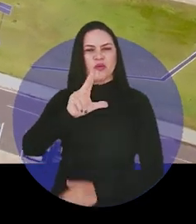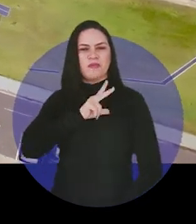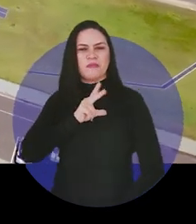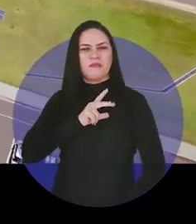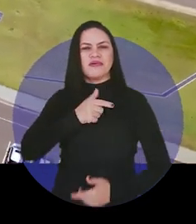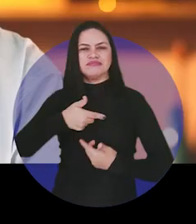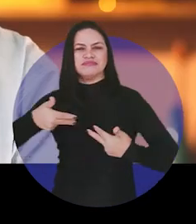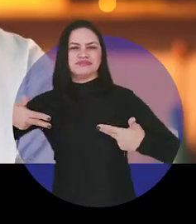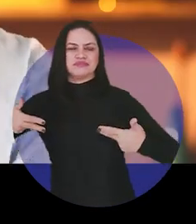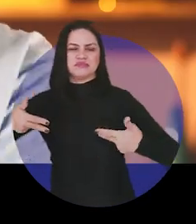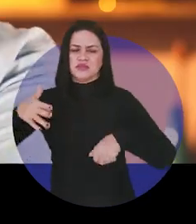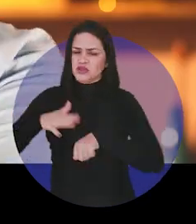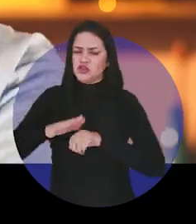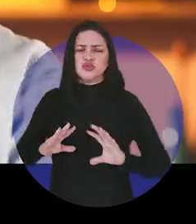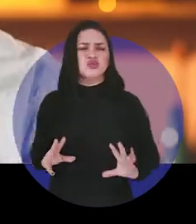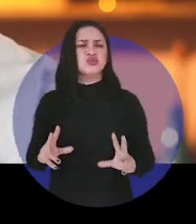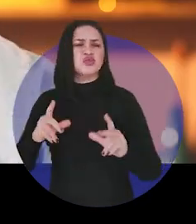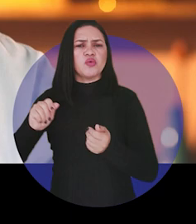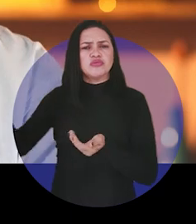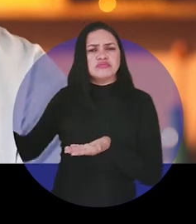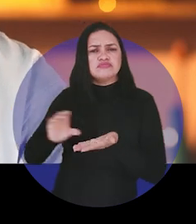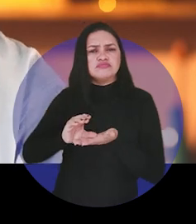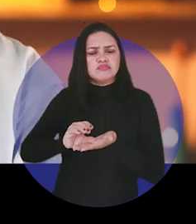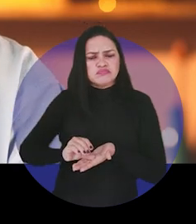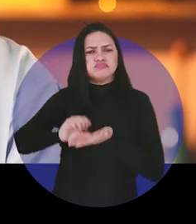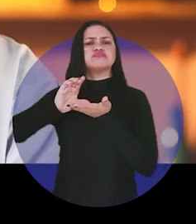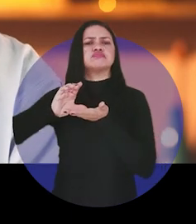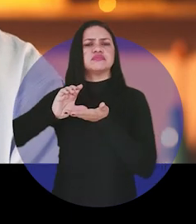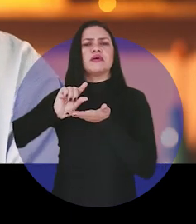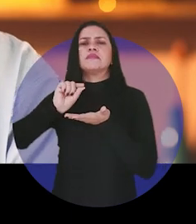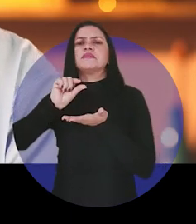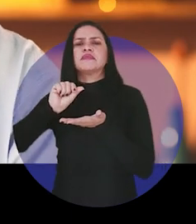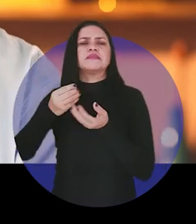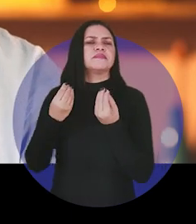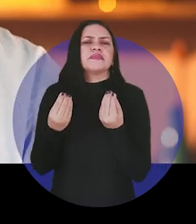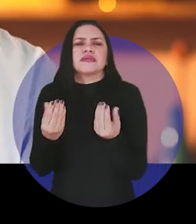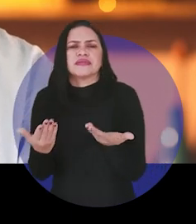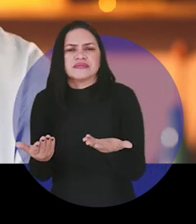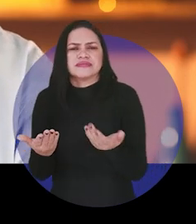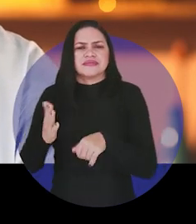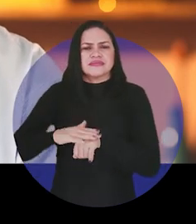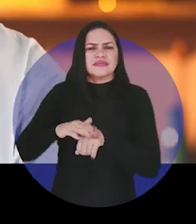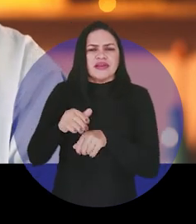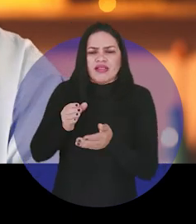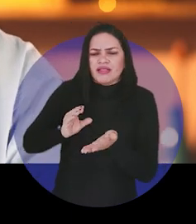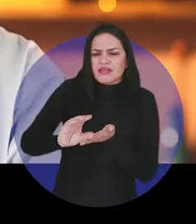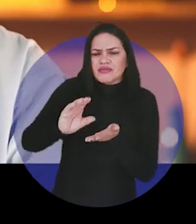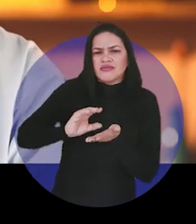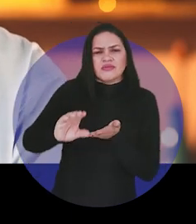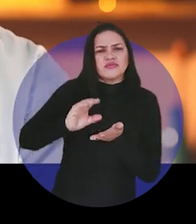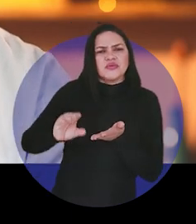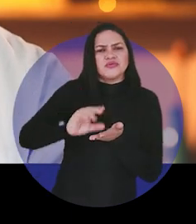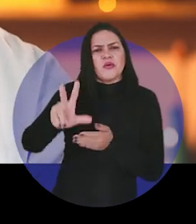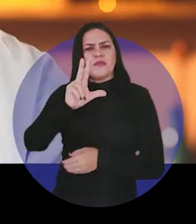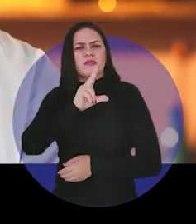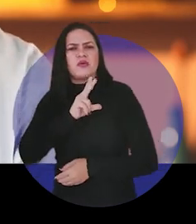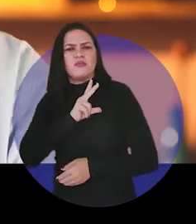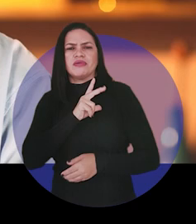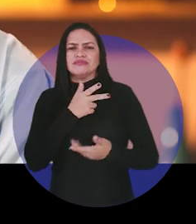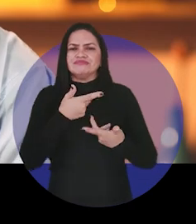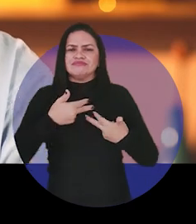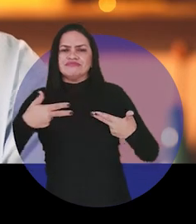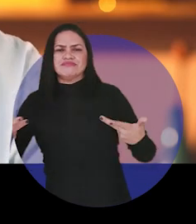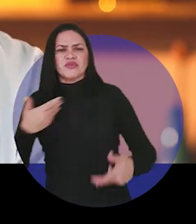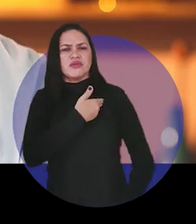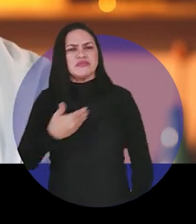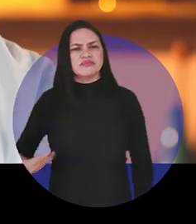em investimentos privados. Agora tudo isso serve para quê? Dinheiro serve para quê? Grandes investimentos públicos e privados servem